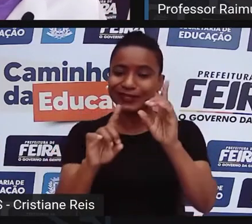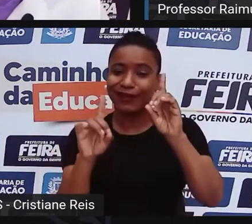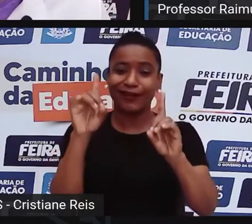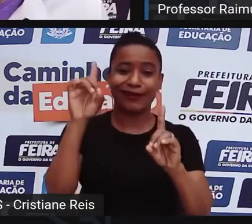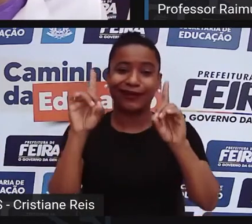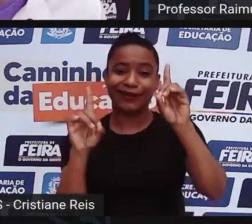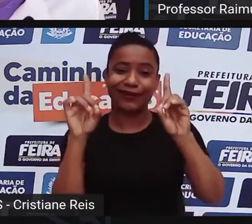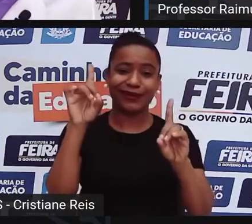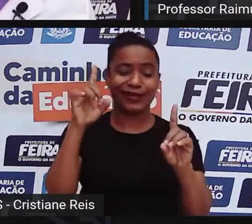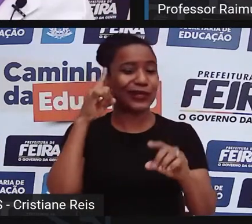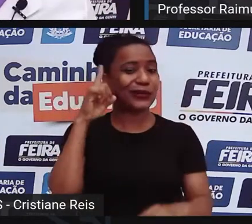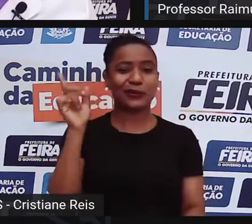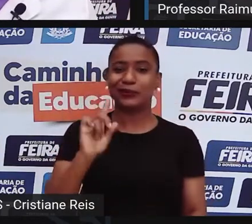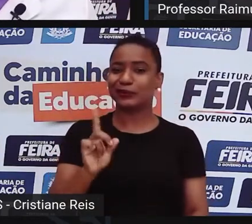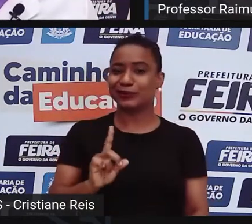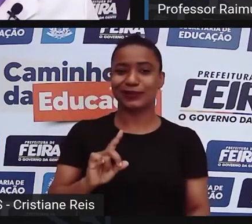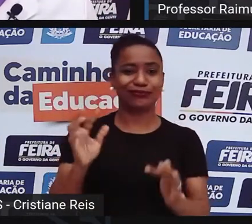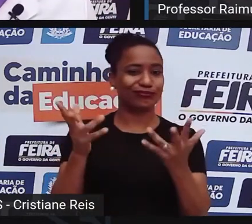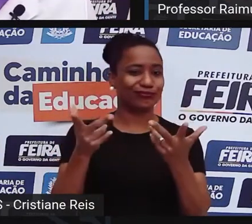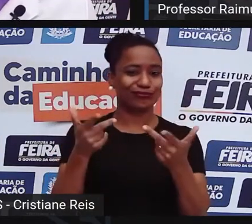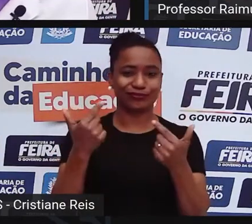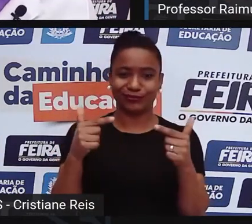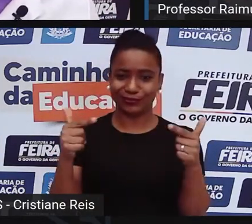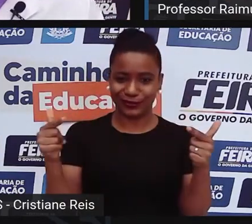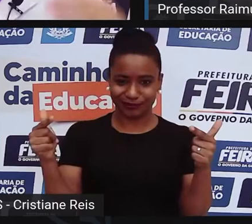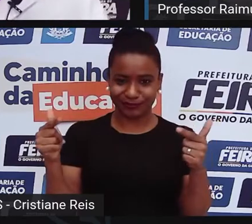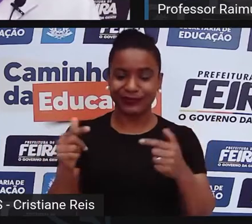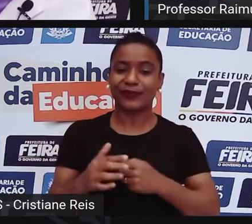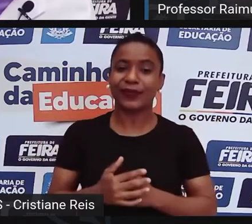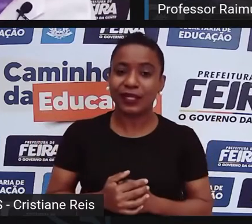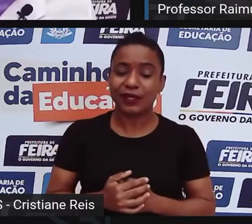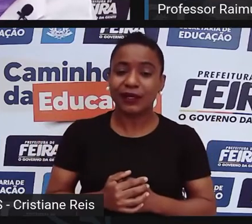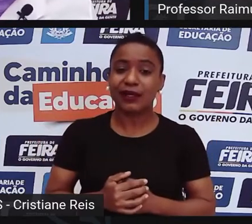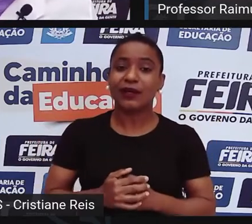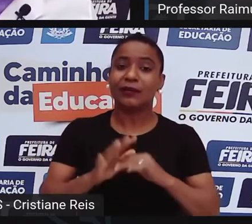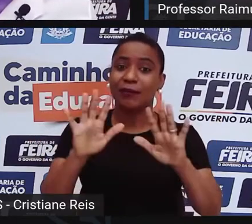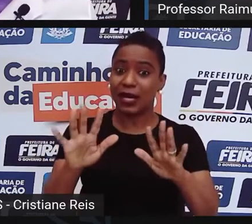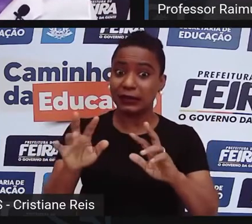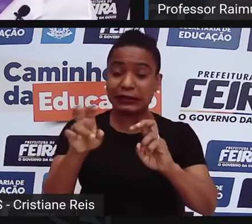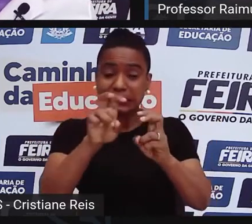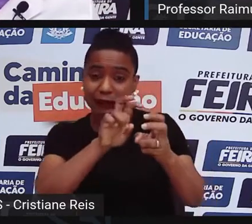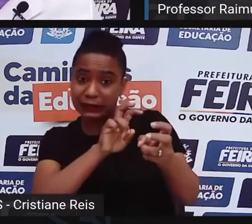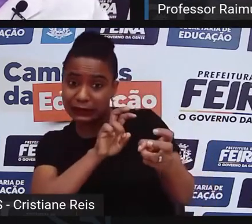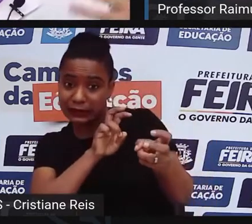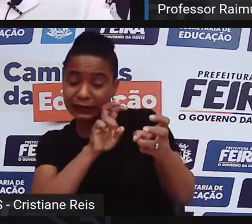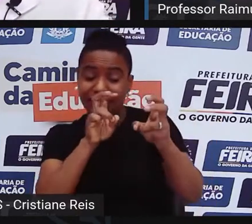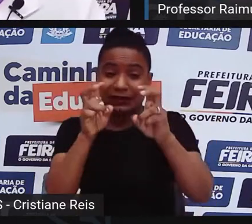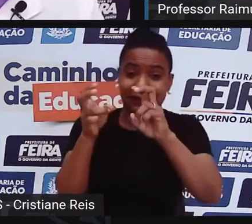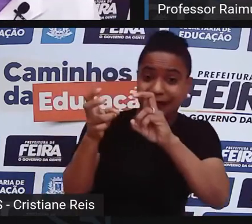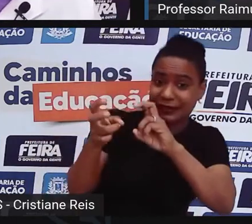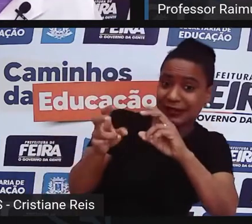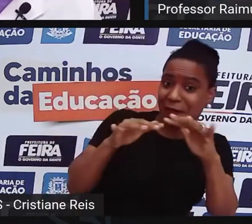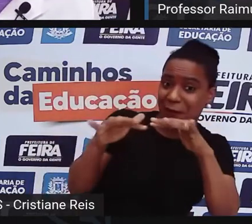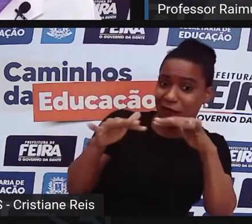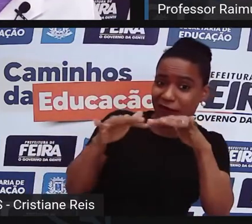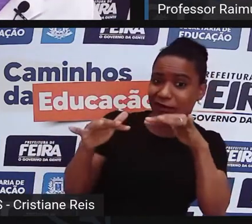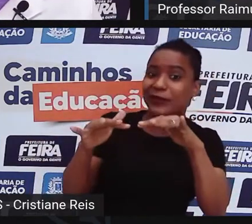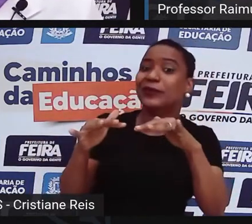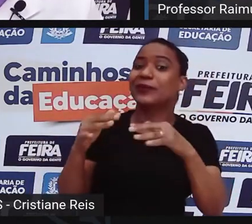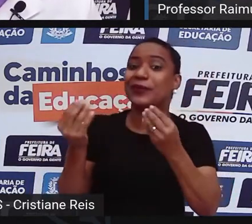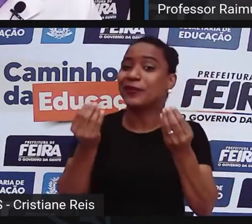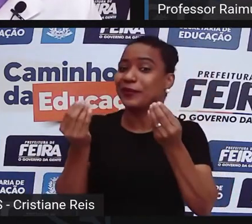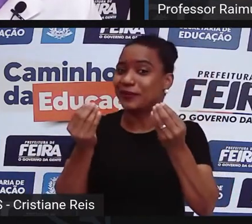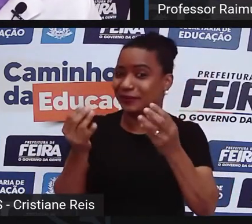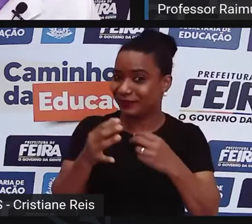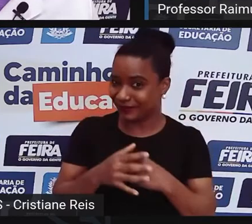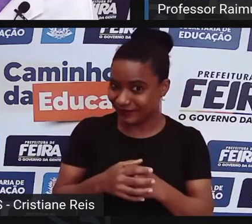todo mundo, eu não consigo. Então, assim, imagina fazer aqueles movimentos todos. Aí eu vou e te pergunto, a